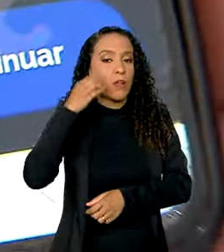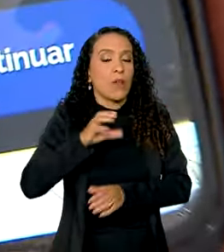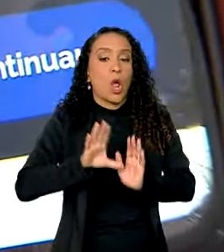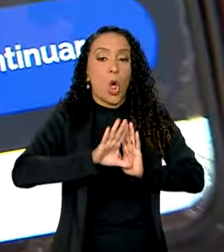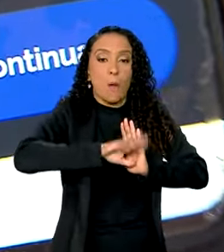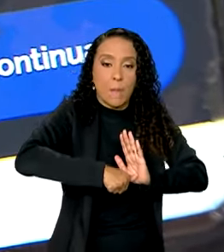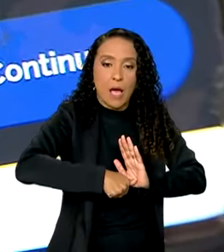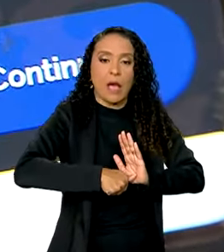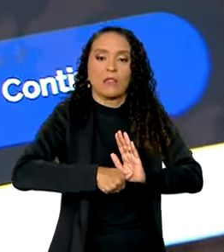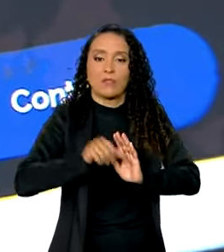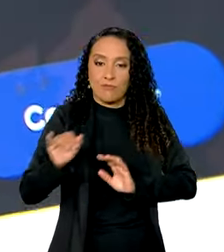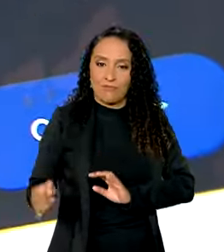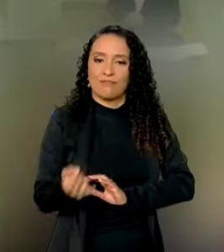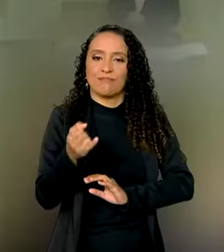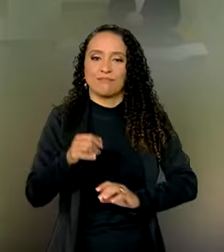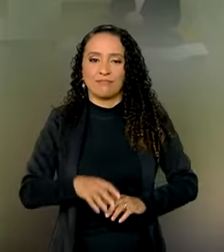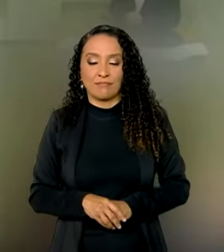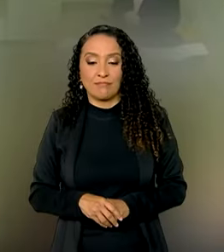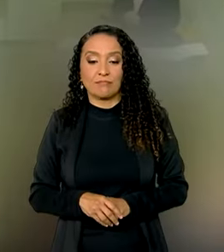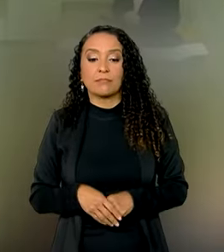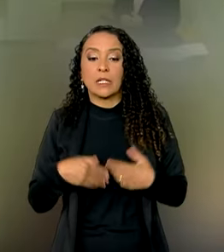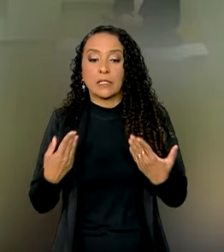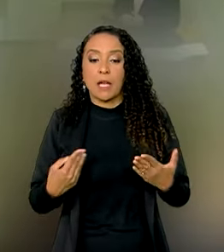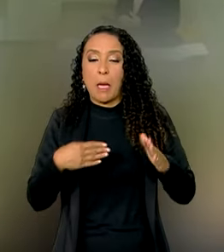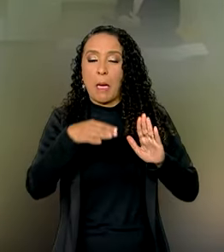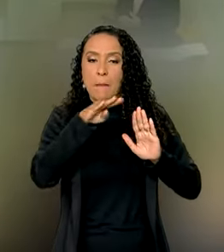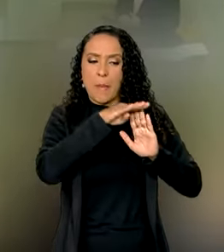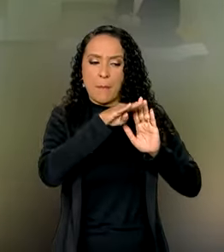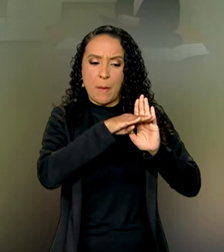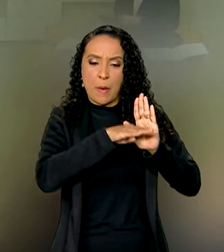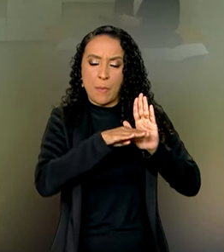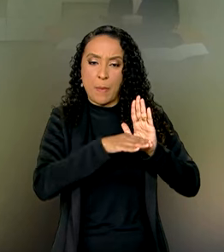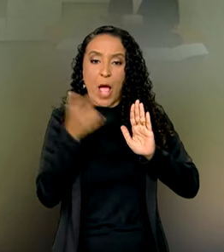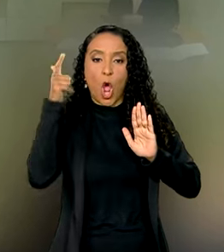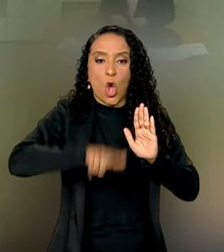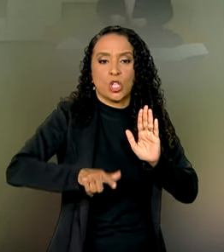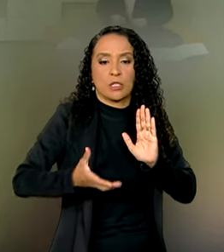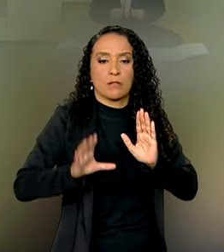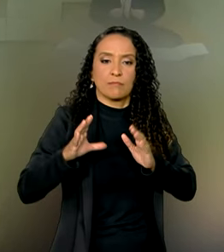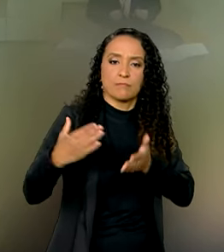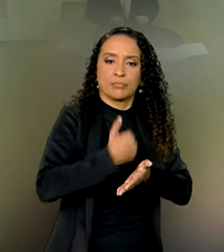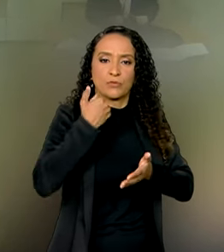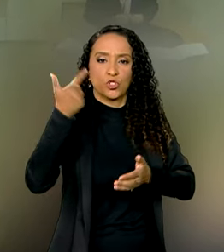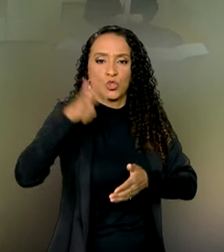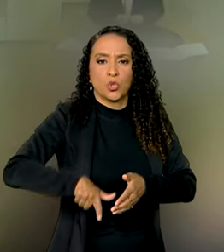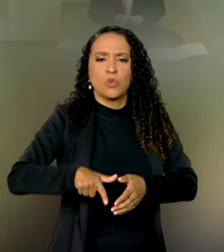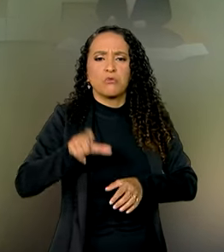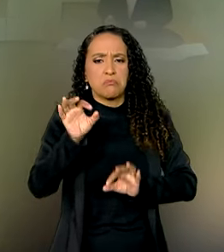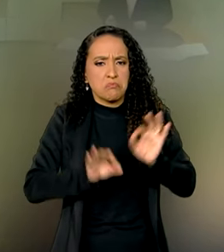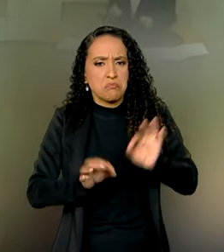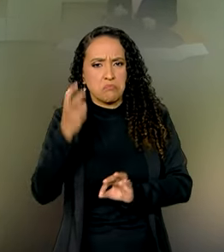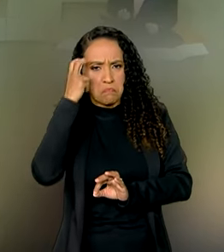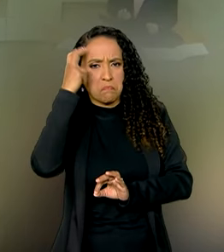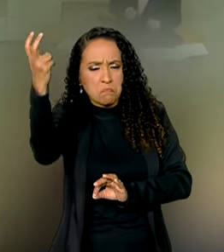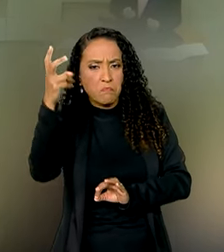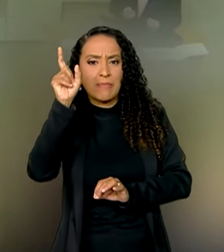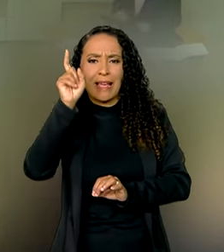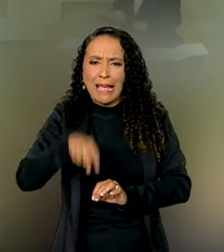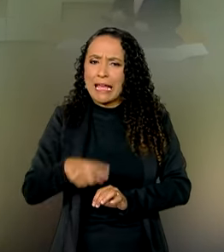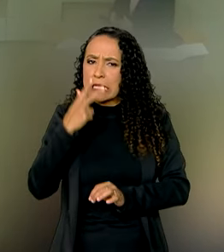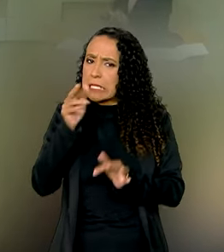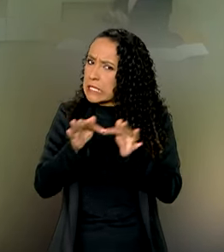roubados serão aproveitadas. É um protocolo de recuperação de celulares, uma medida inteligente que parece